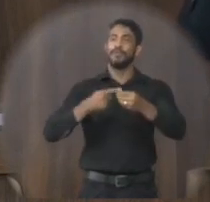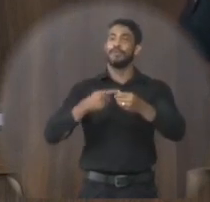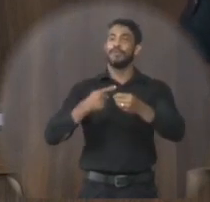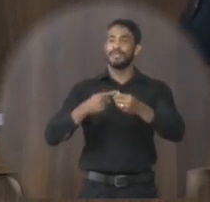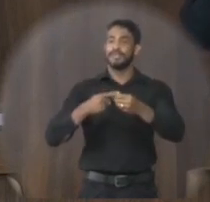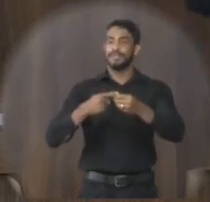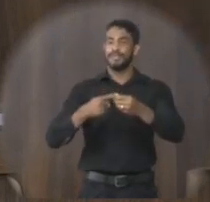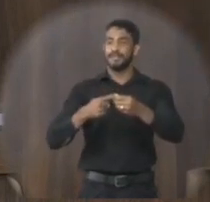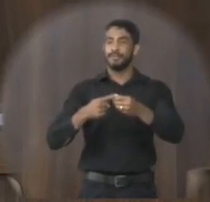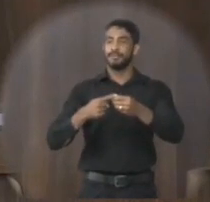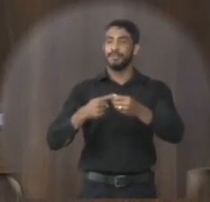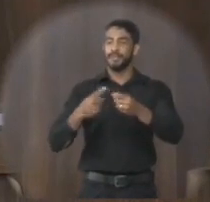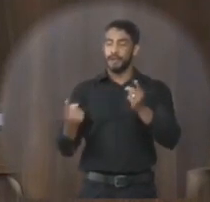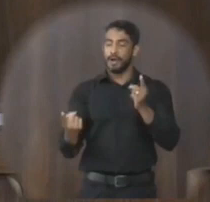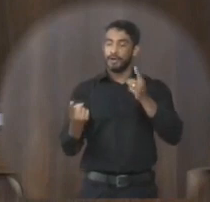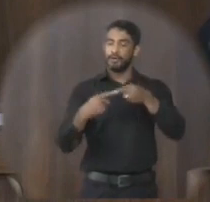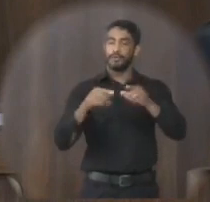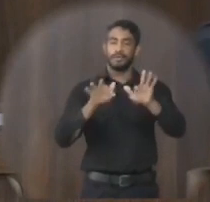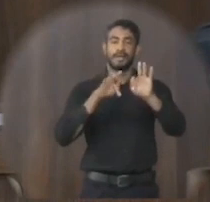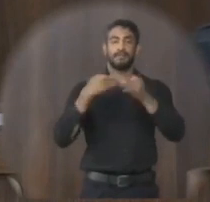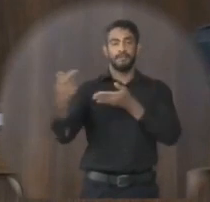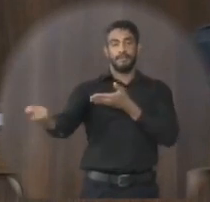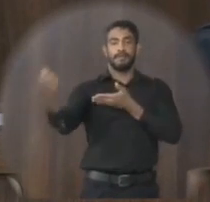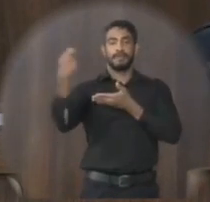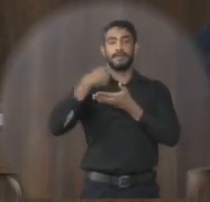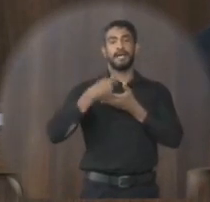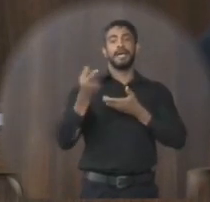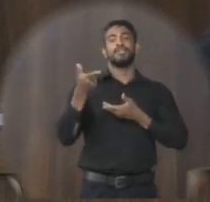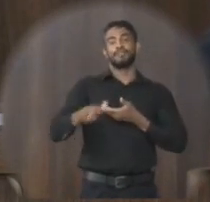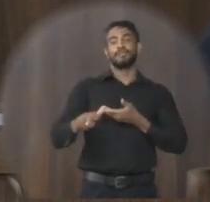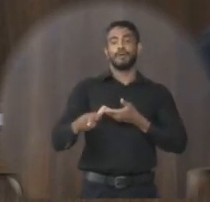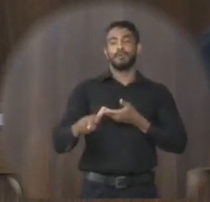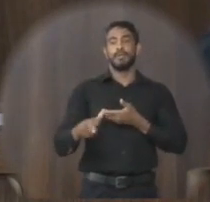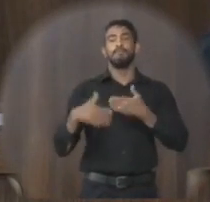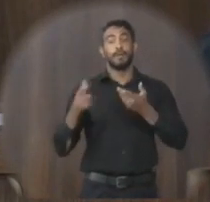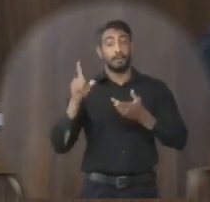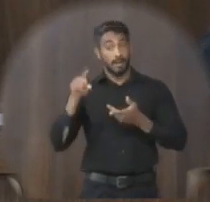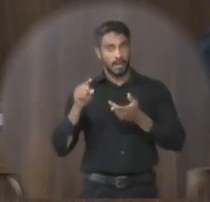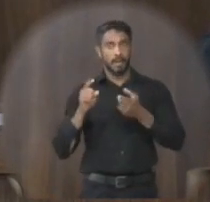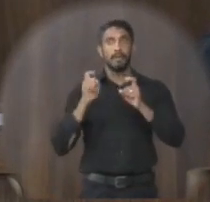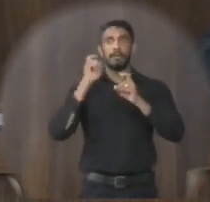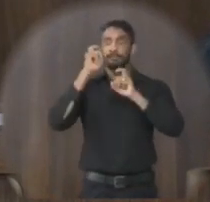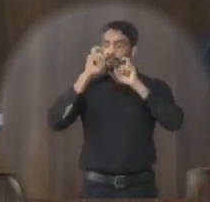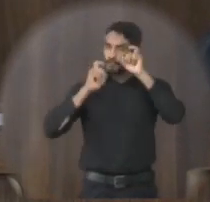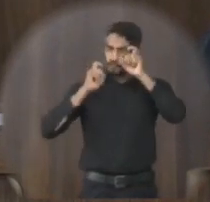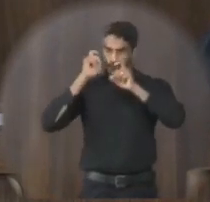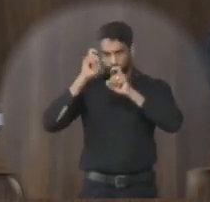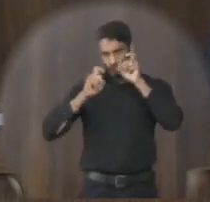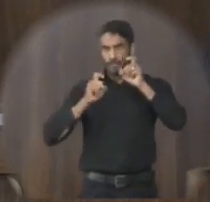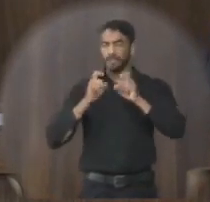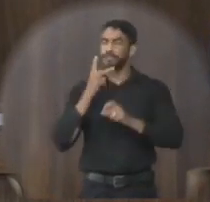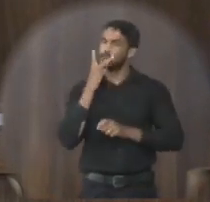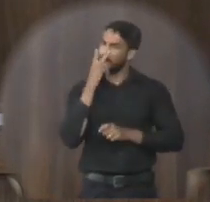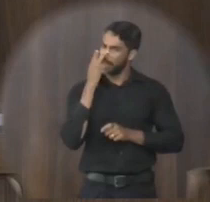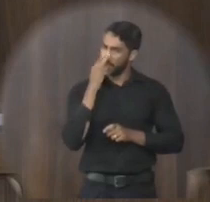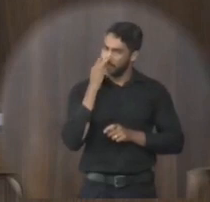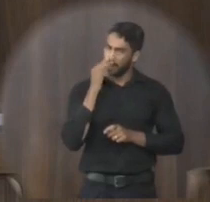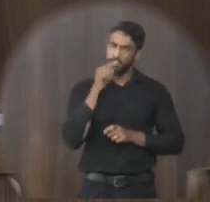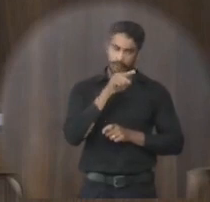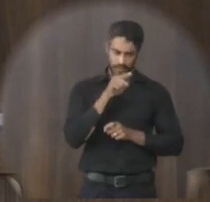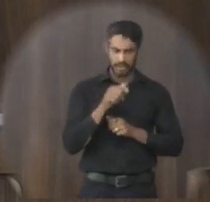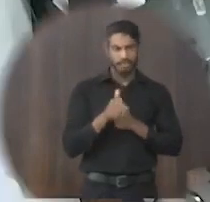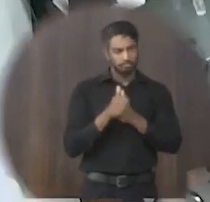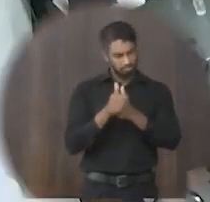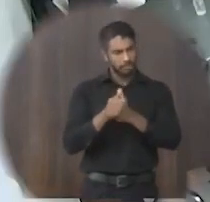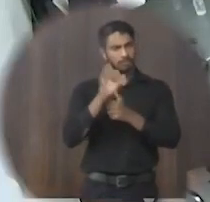terá que entrar contra as famílias para devolver dinheiro, então é uma coisa preocupante, né? Eu acho que vocês estão no